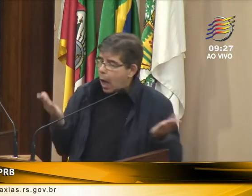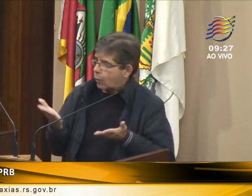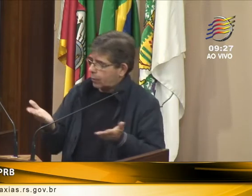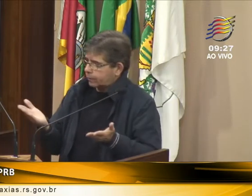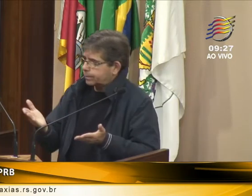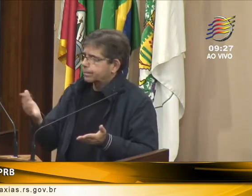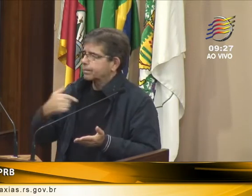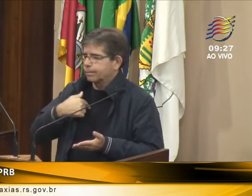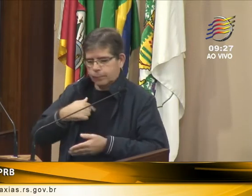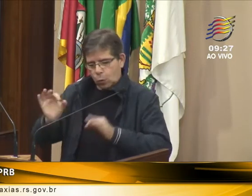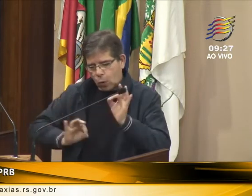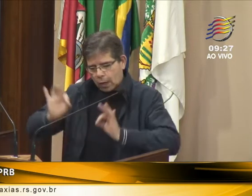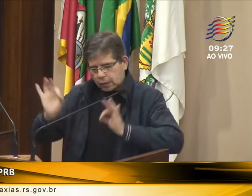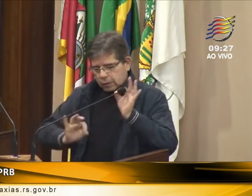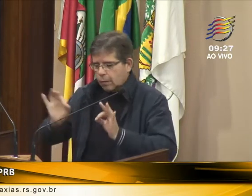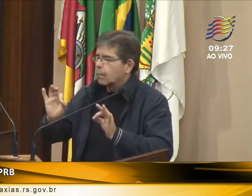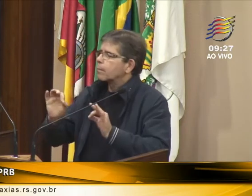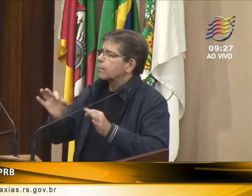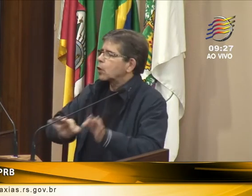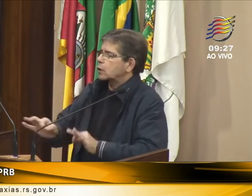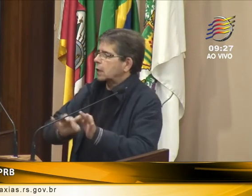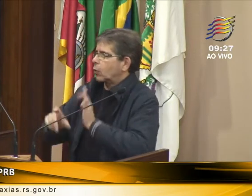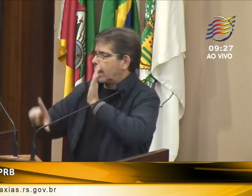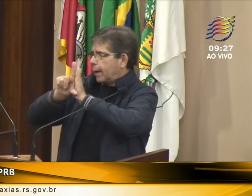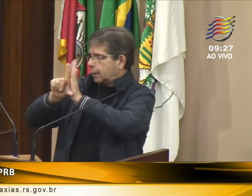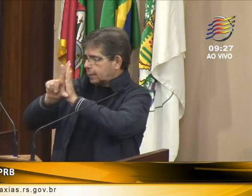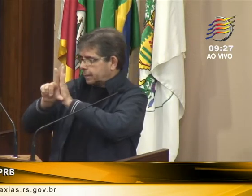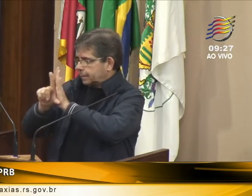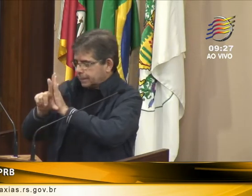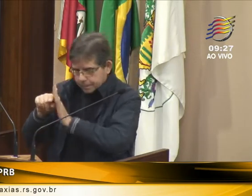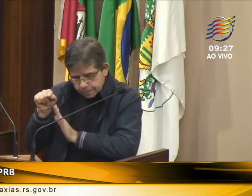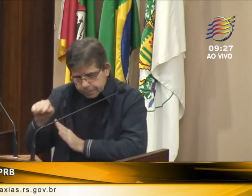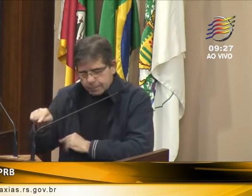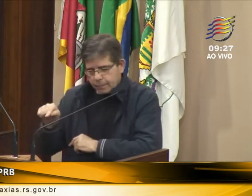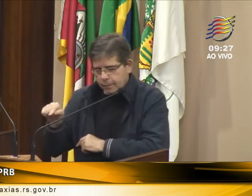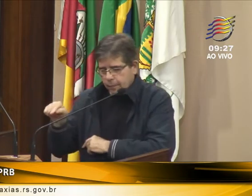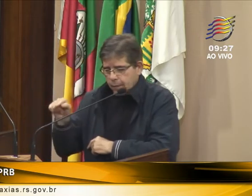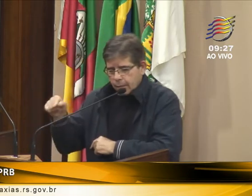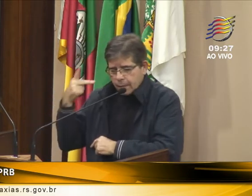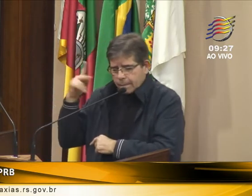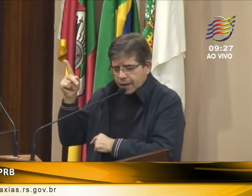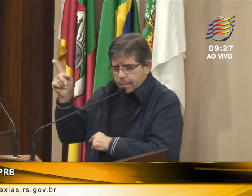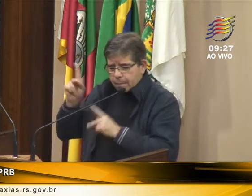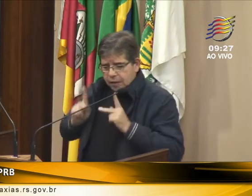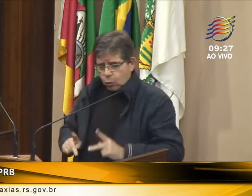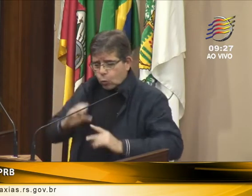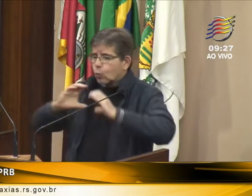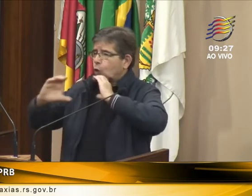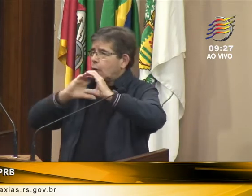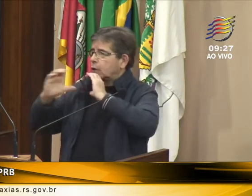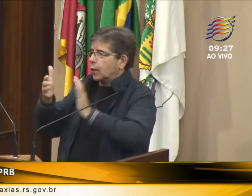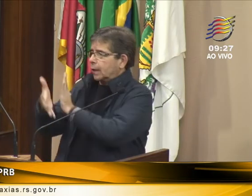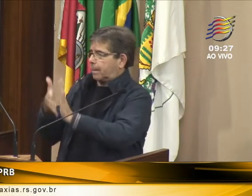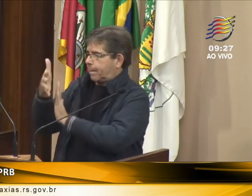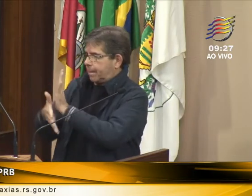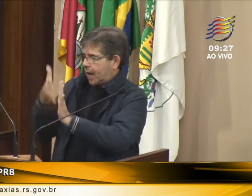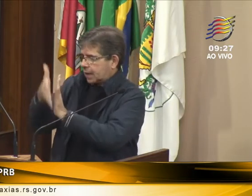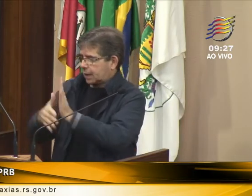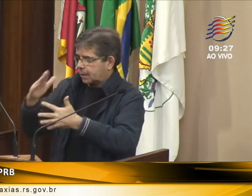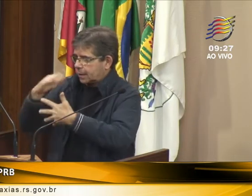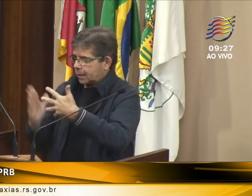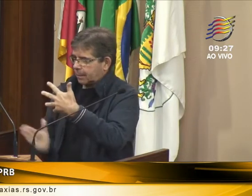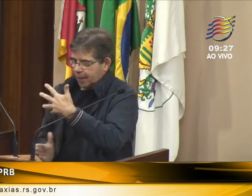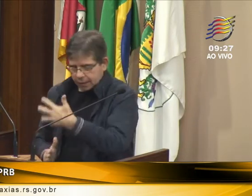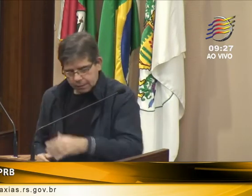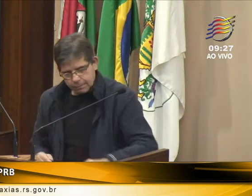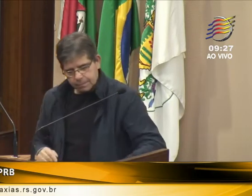Então, eu vim trazer um assunto que eu estou organizando um projeto de lei que é para